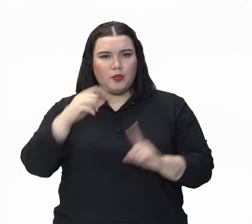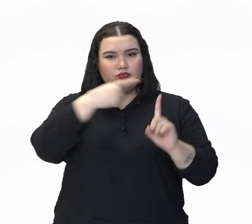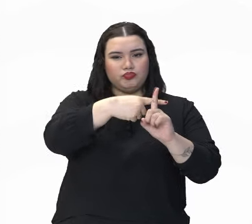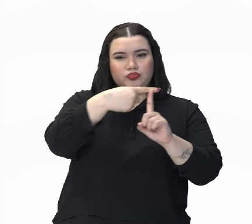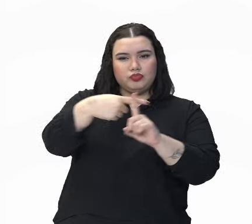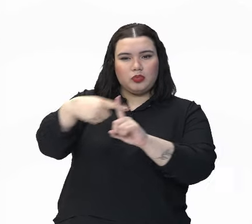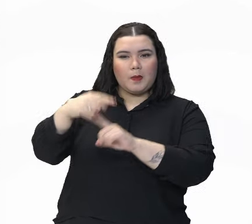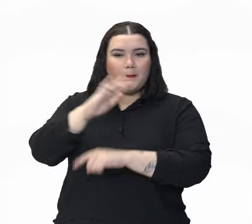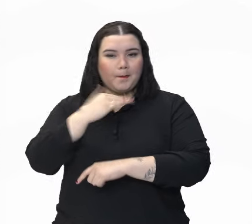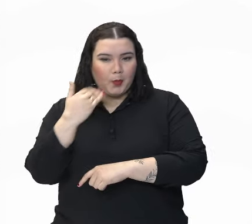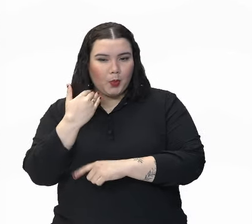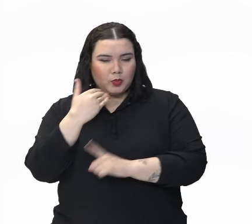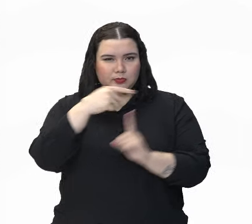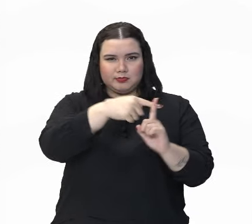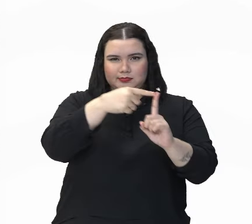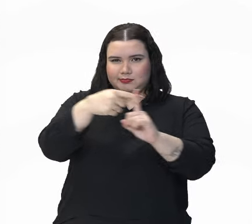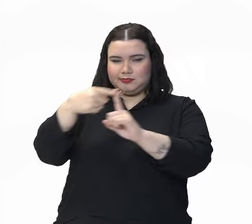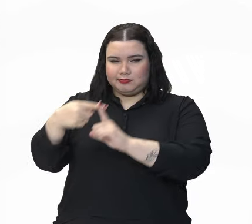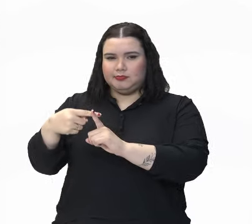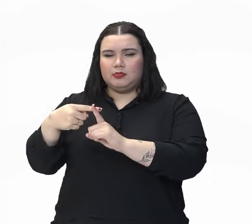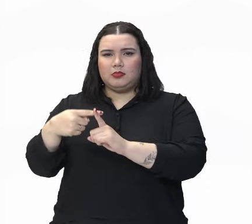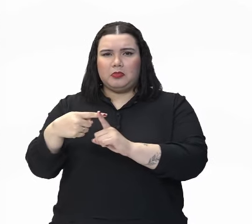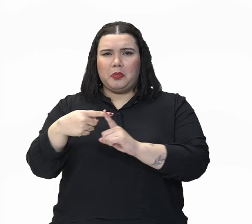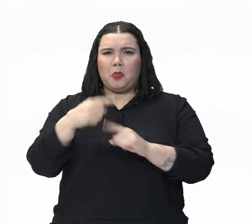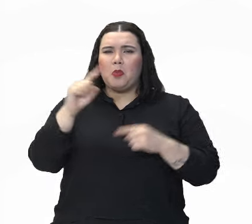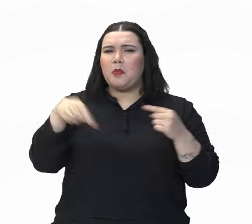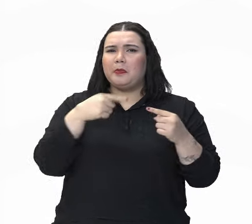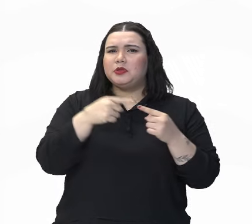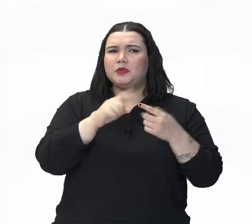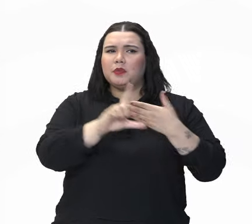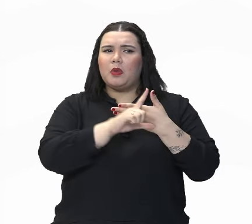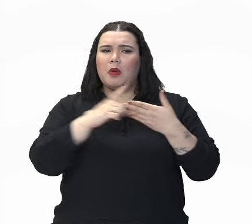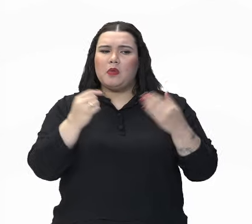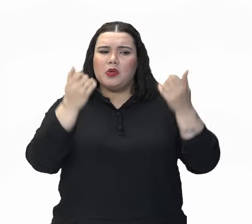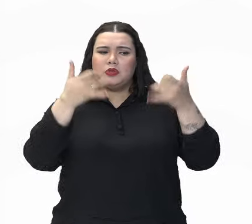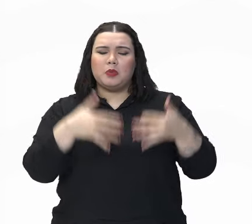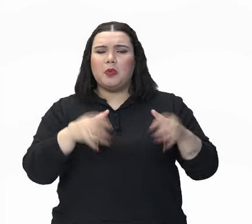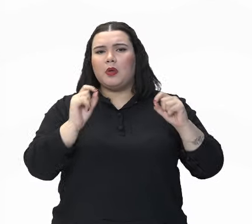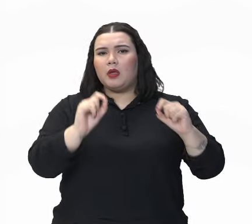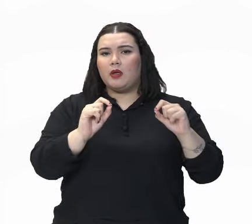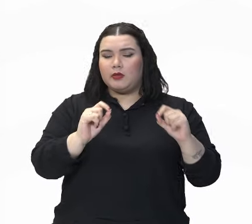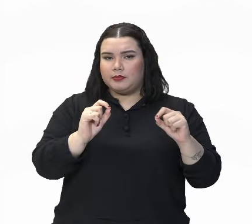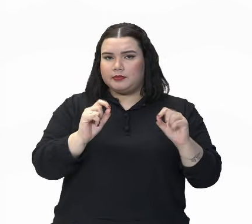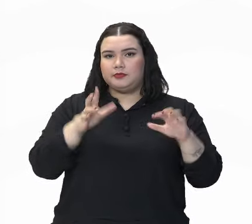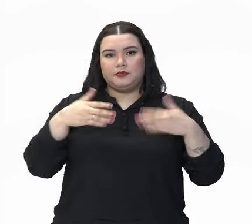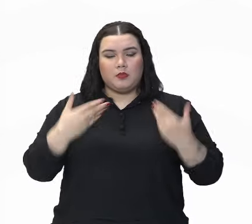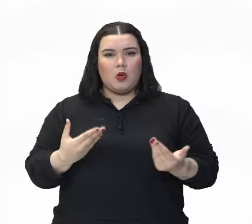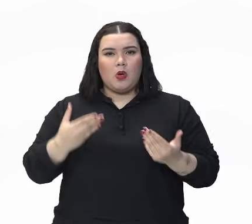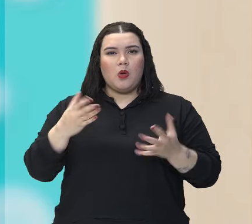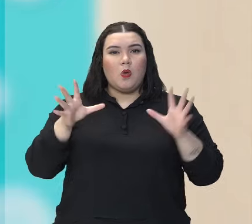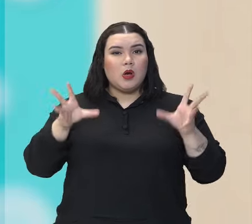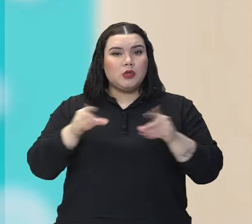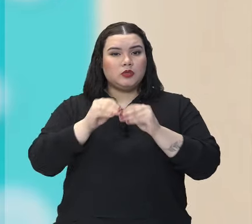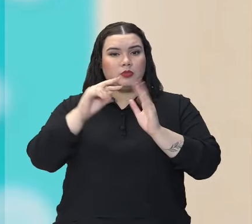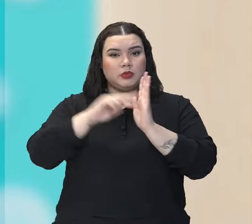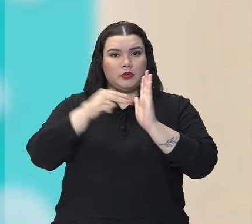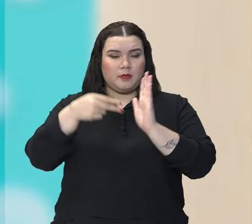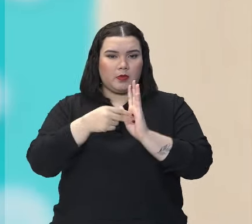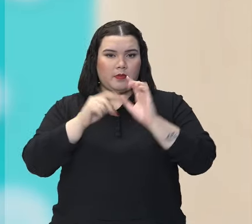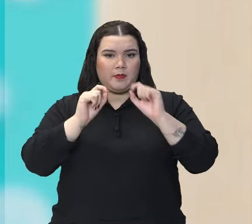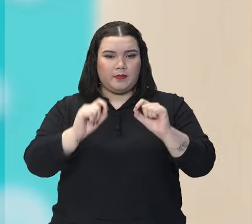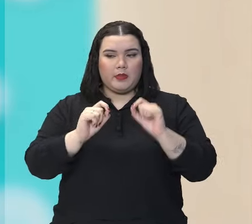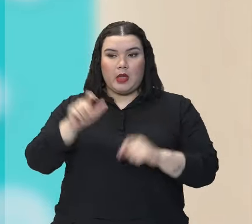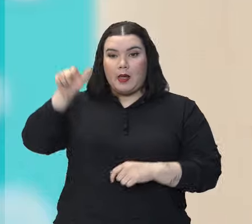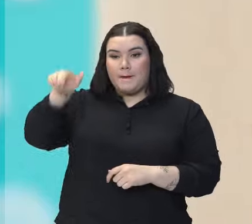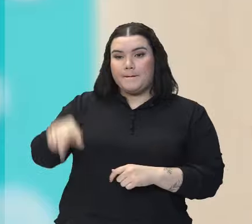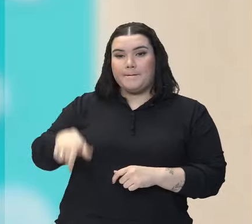verifica que trata-se de uma viagem, de alguém que sai daquele lugar, e quando ele